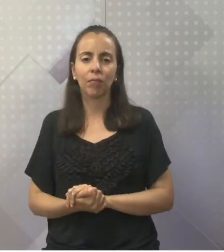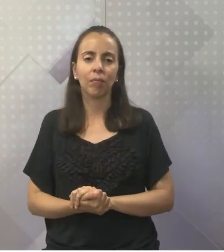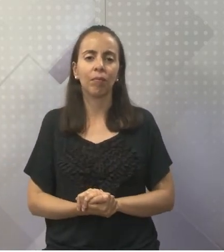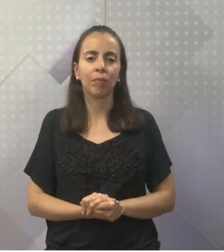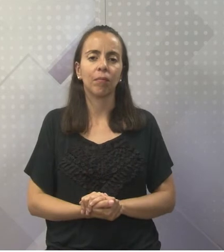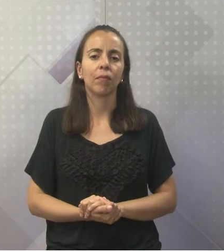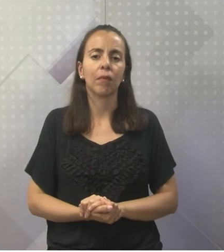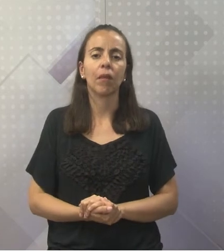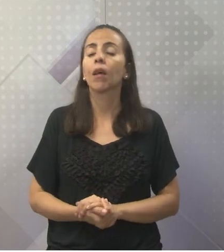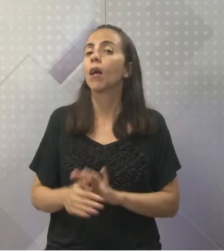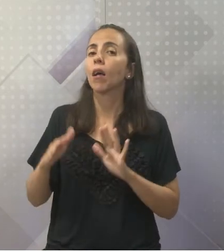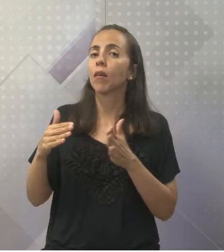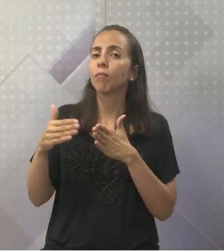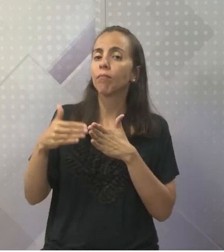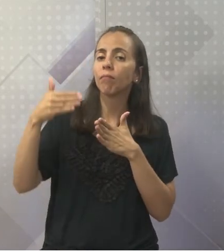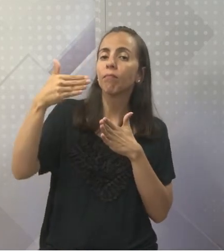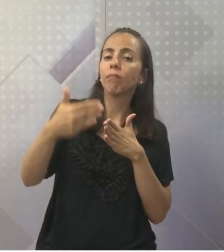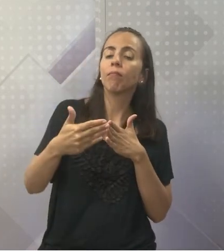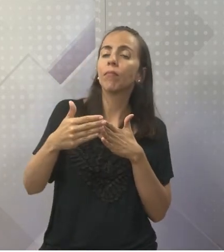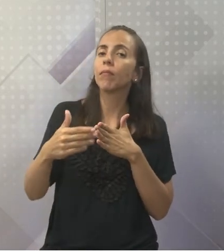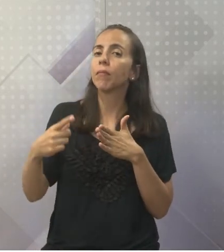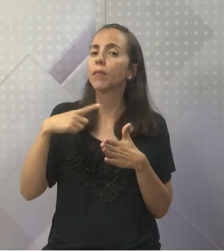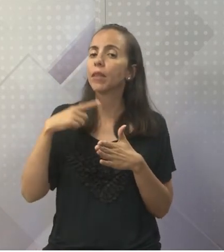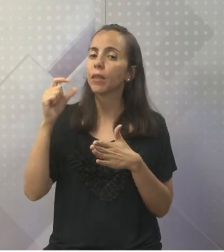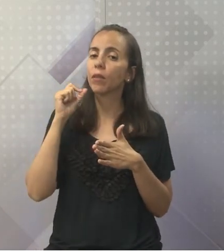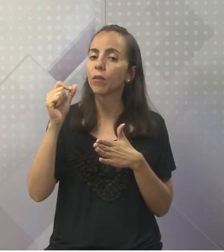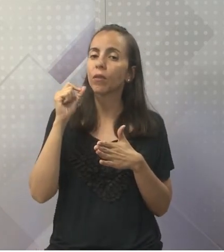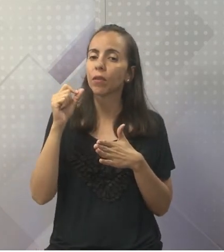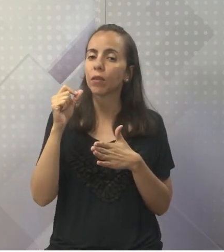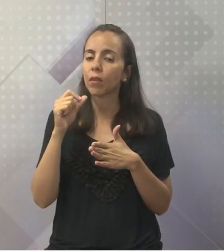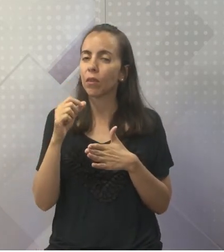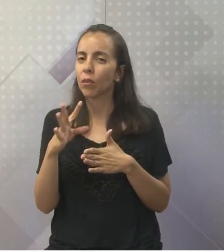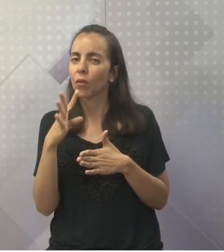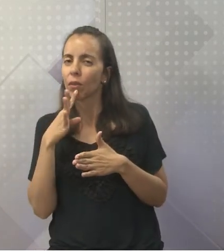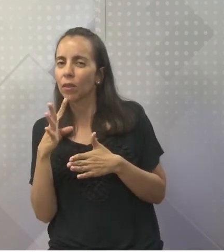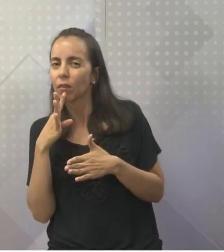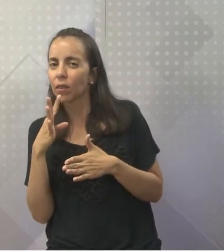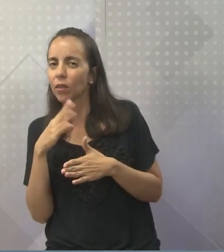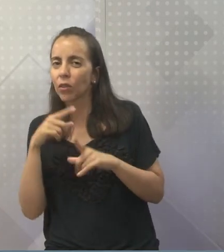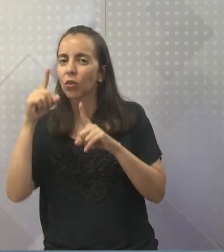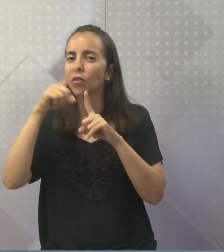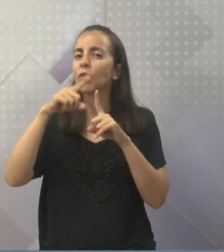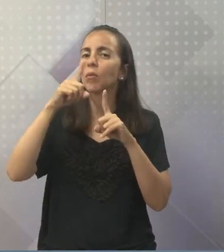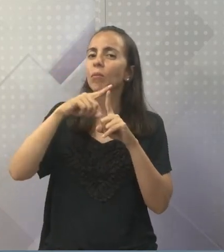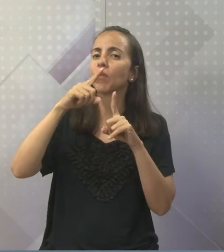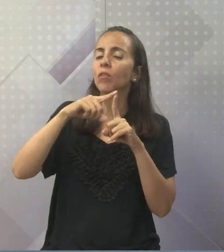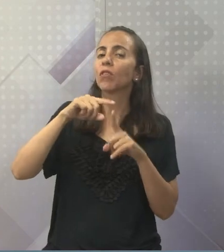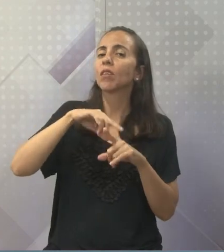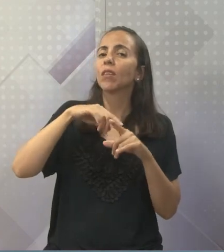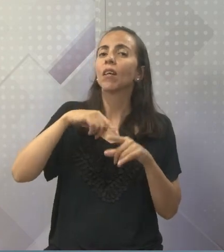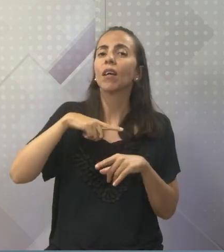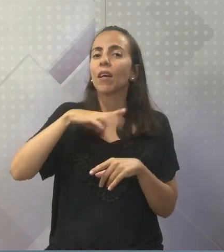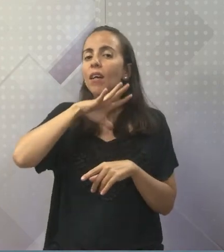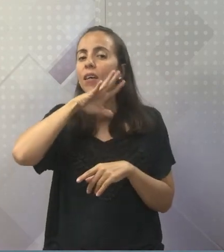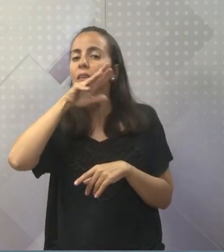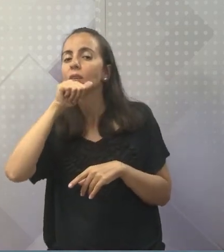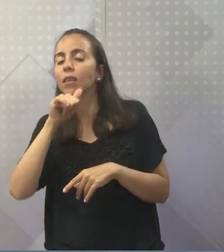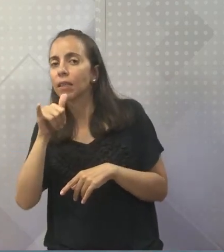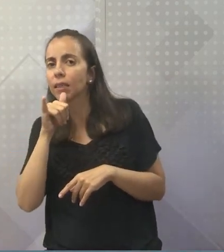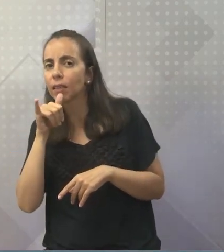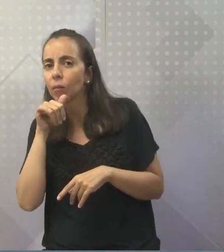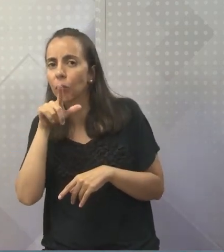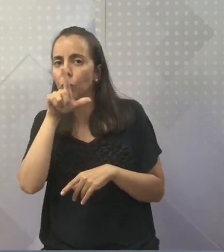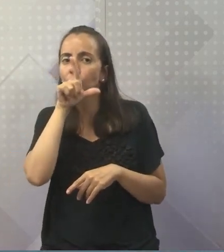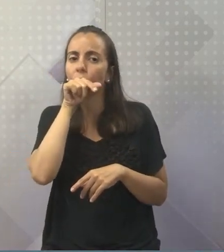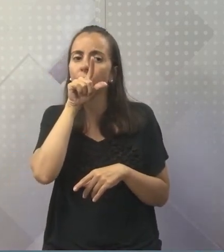princípio, a gente pode classificar aqueles animais em aves. Não importa onde ela